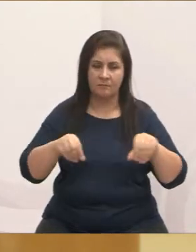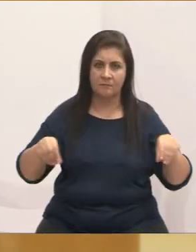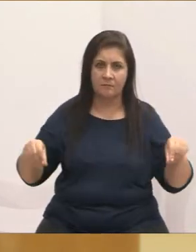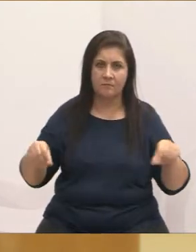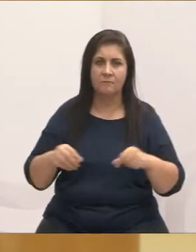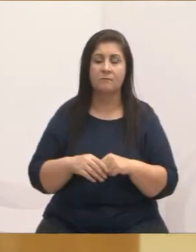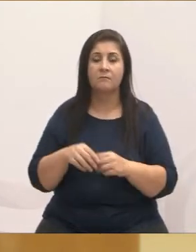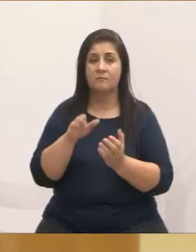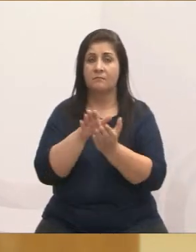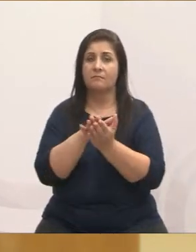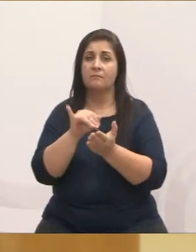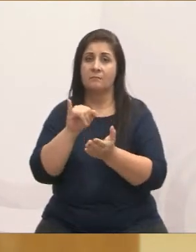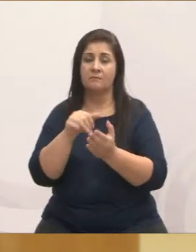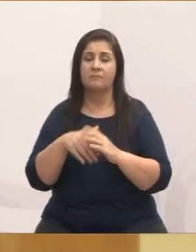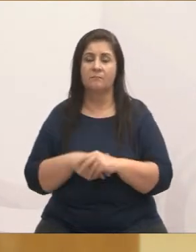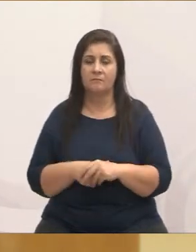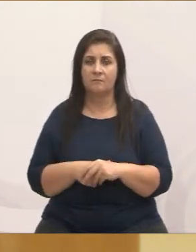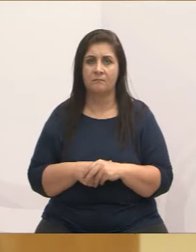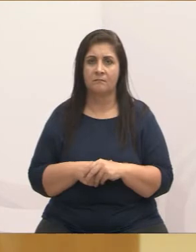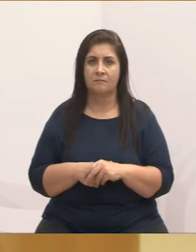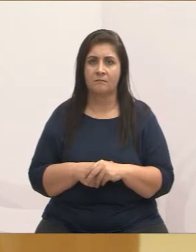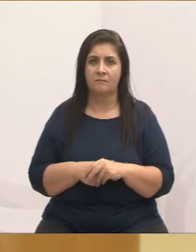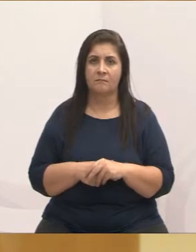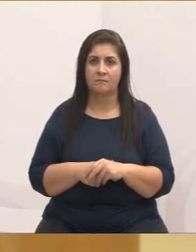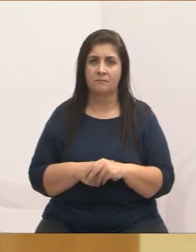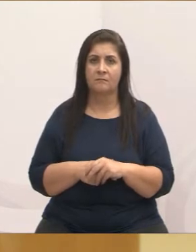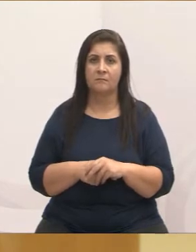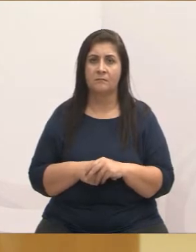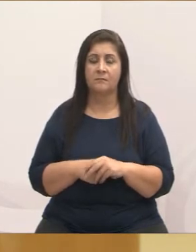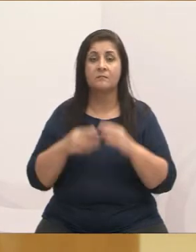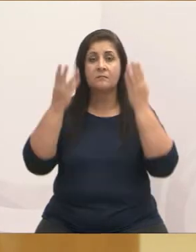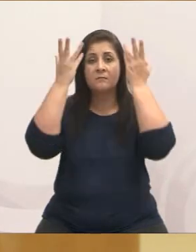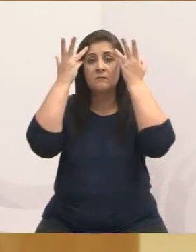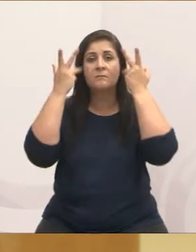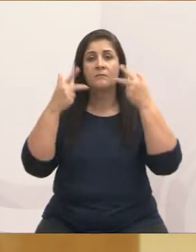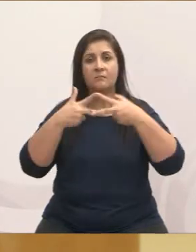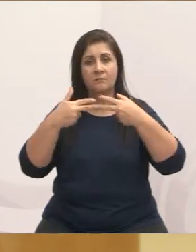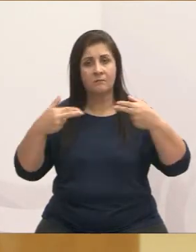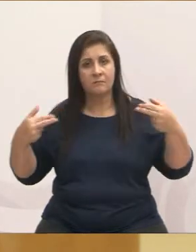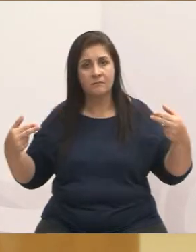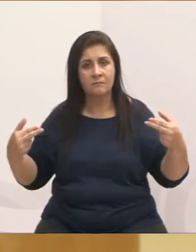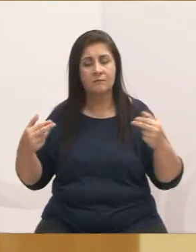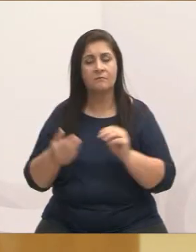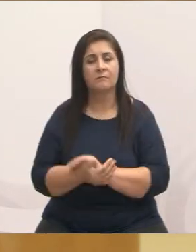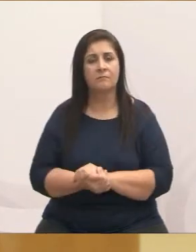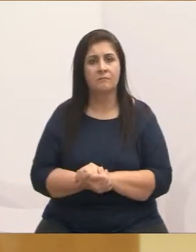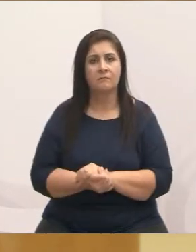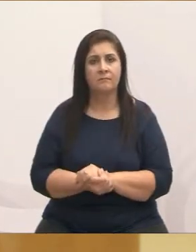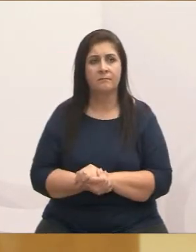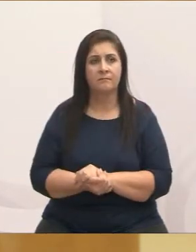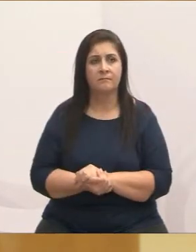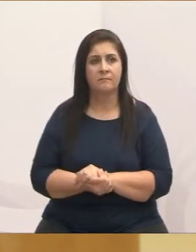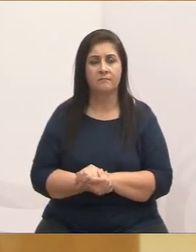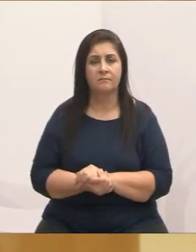Jacareí. Quando fala proteção à fauna e flora, fauna são os animais. Então, está aí na lei, né?